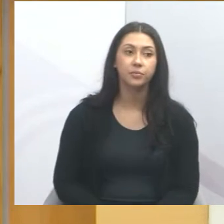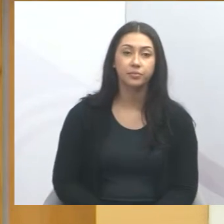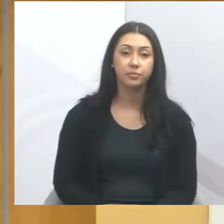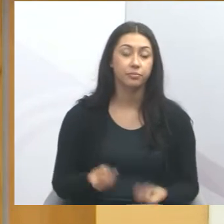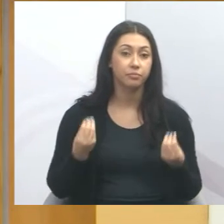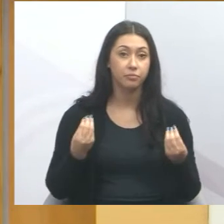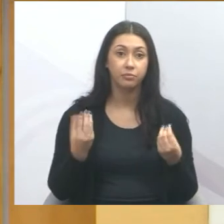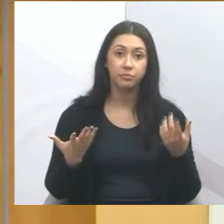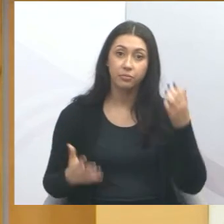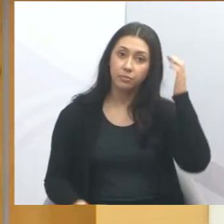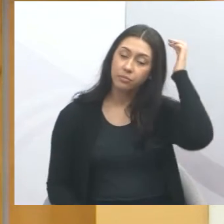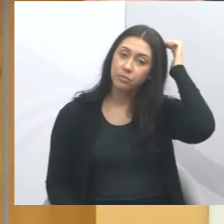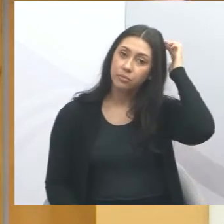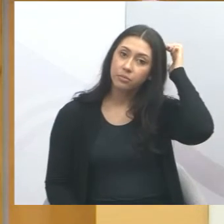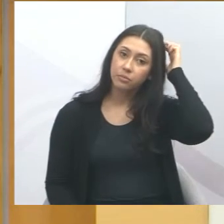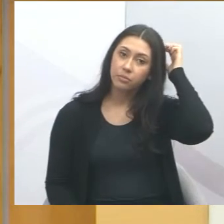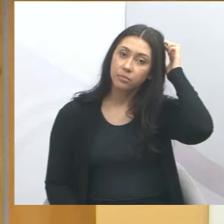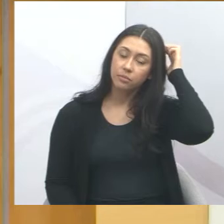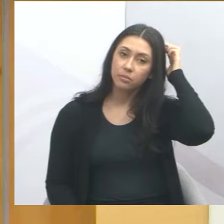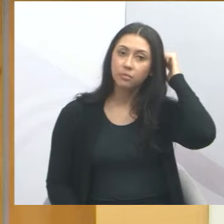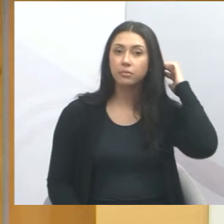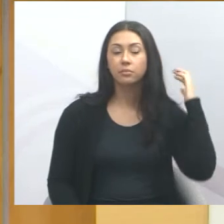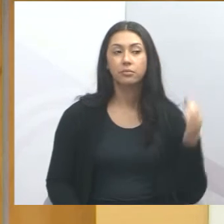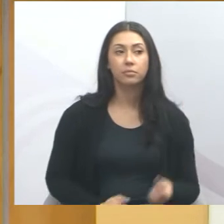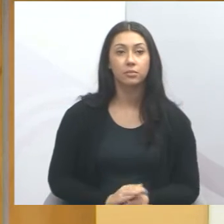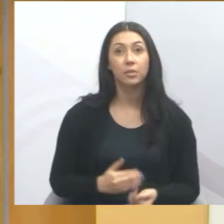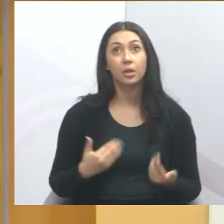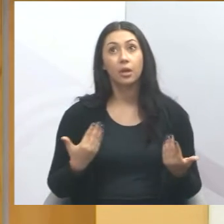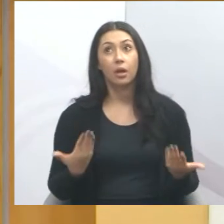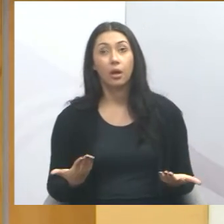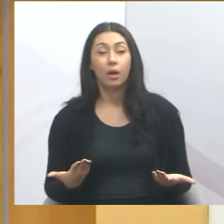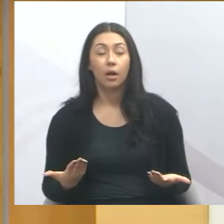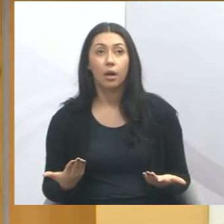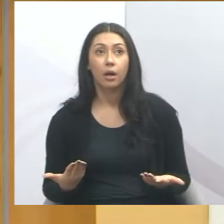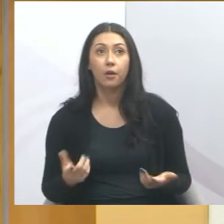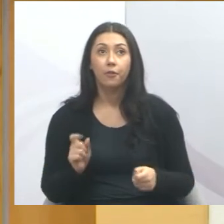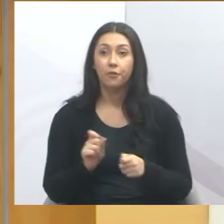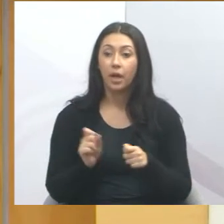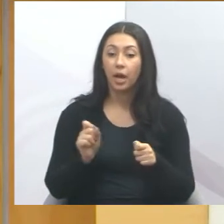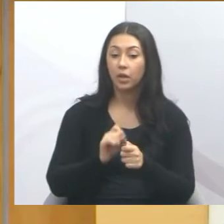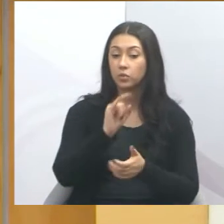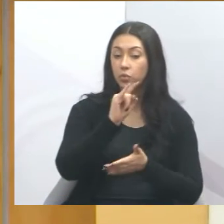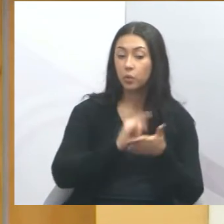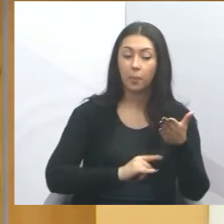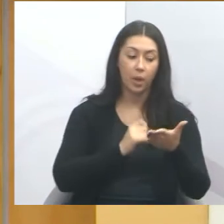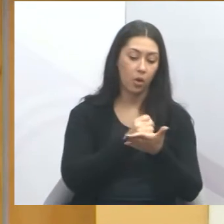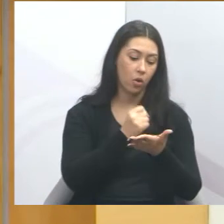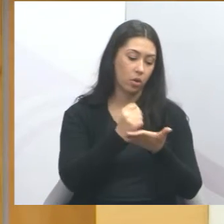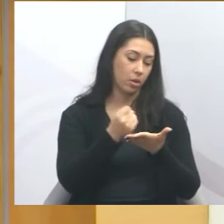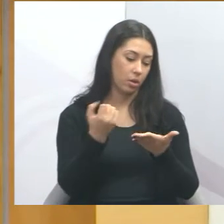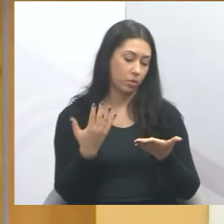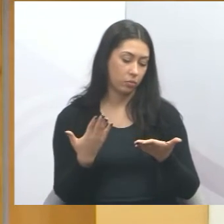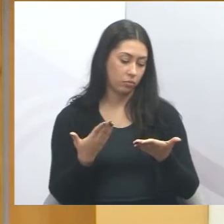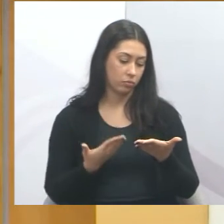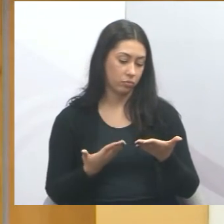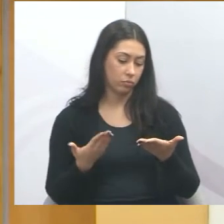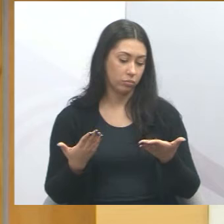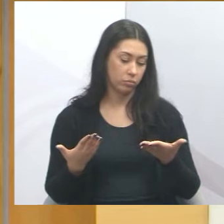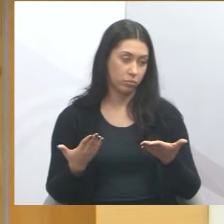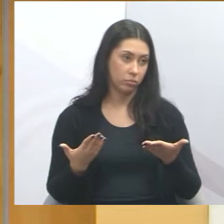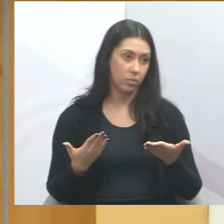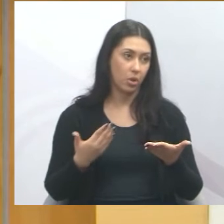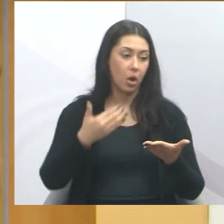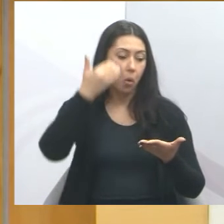Ora, é assim que funciona. Agora, você faz um contrato com a empresa, e aí a